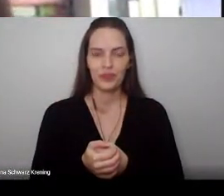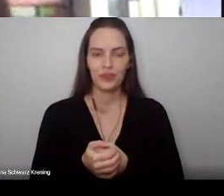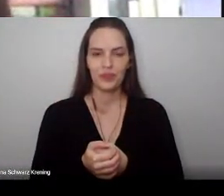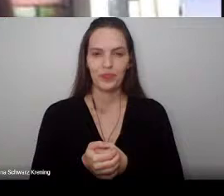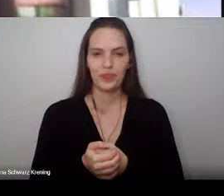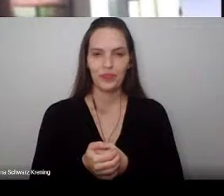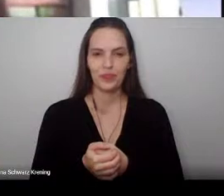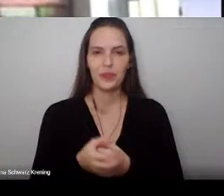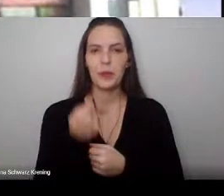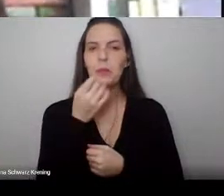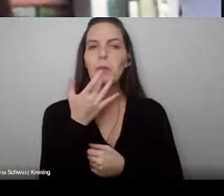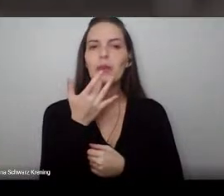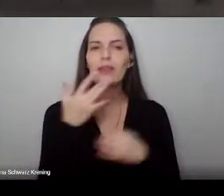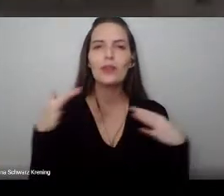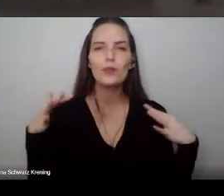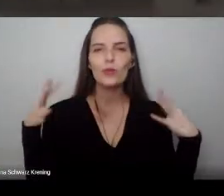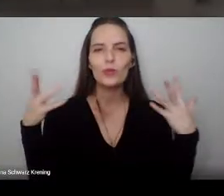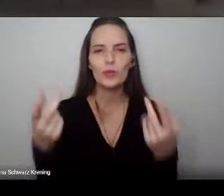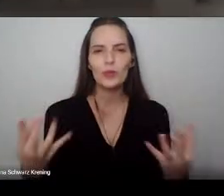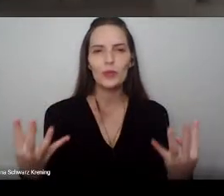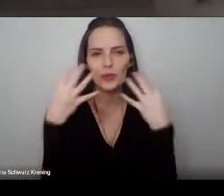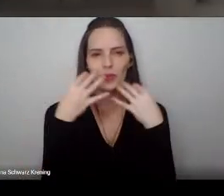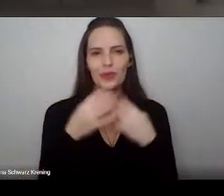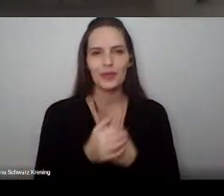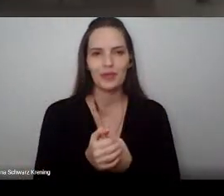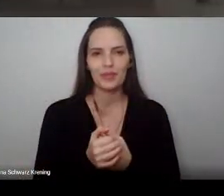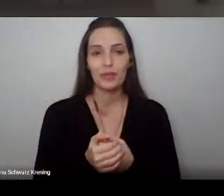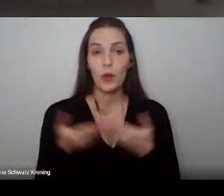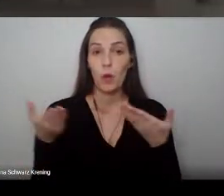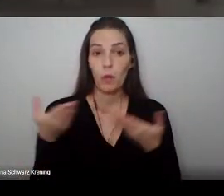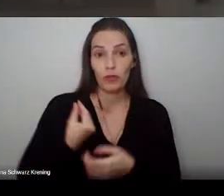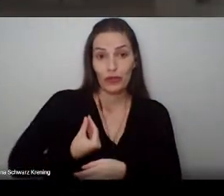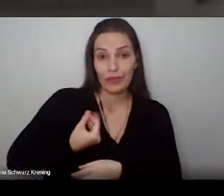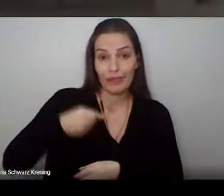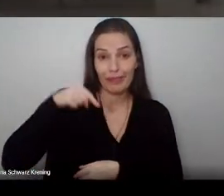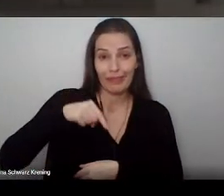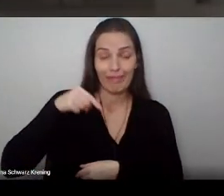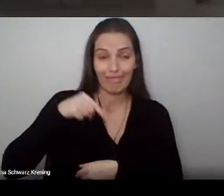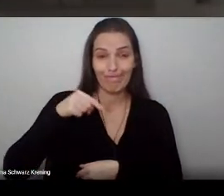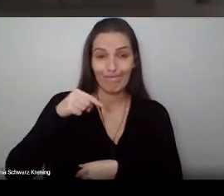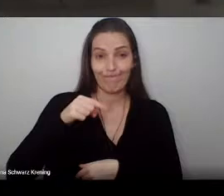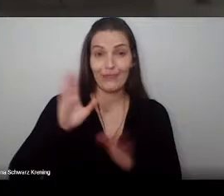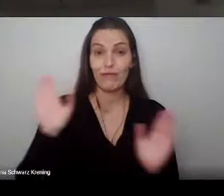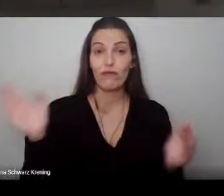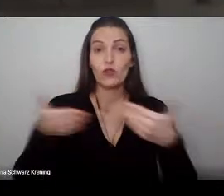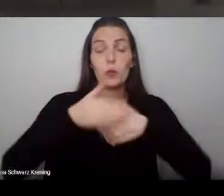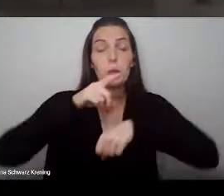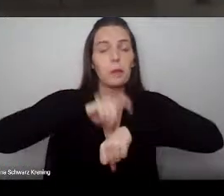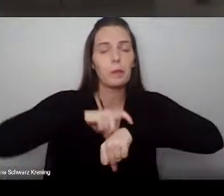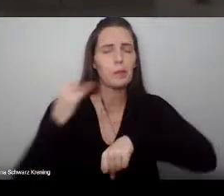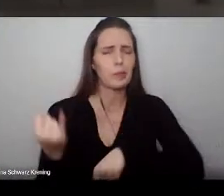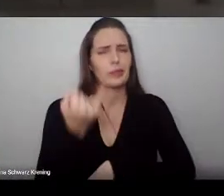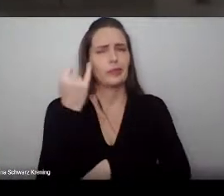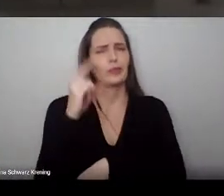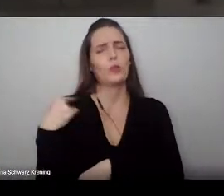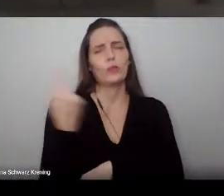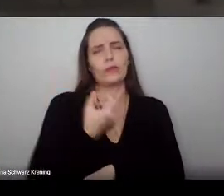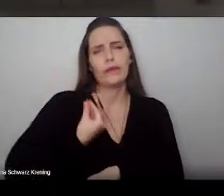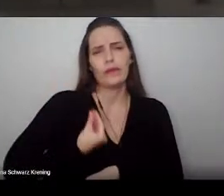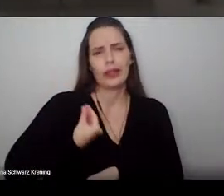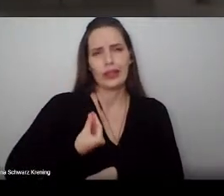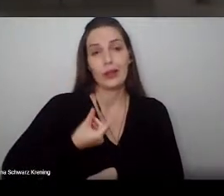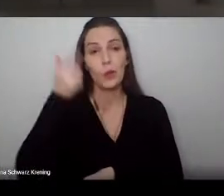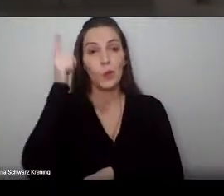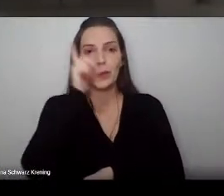Boa tarde a todos. Hoje estamos aqui cumprindo um ciclo muito importante em nossas vidas. A conquista do diploma